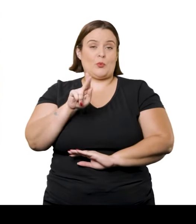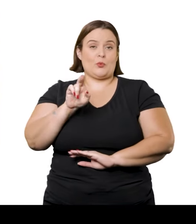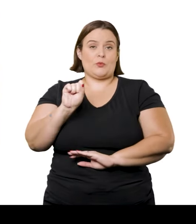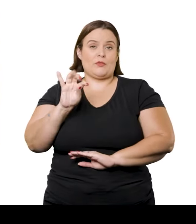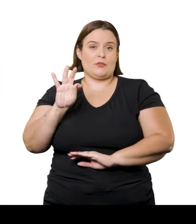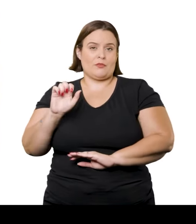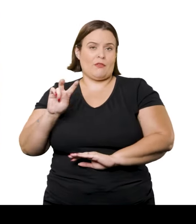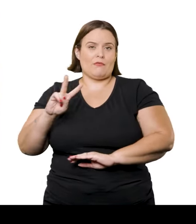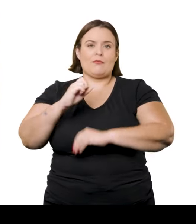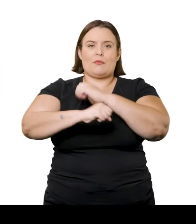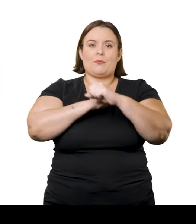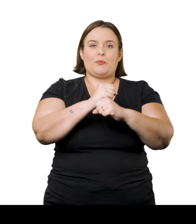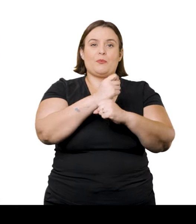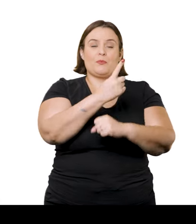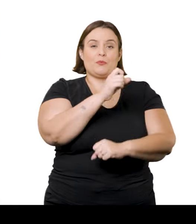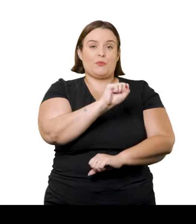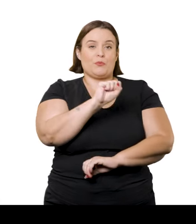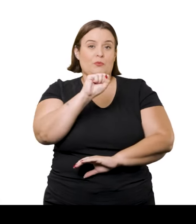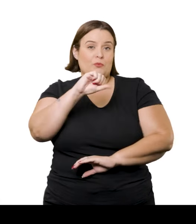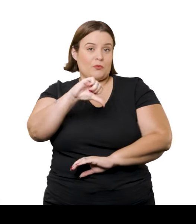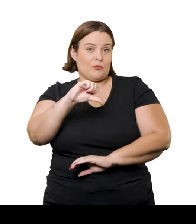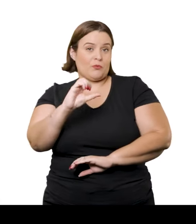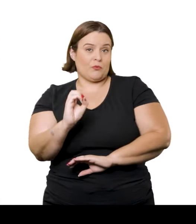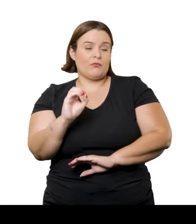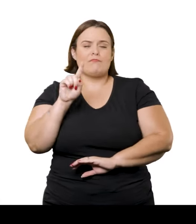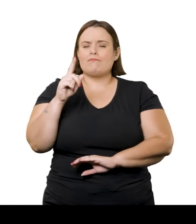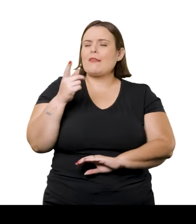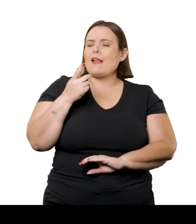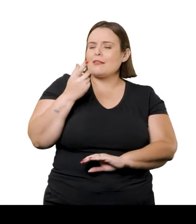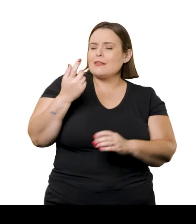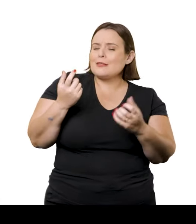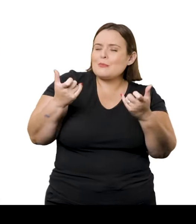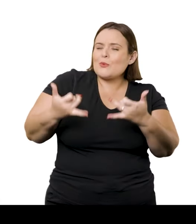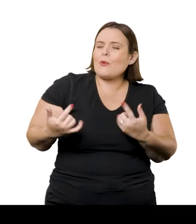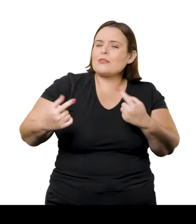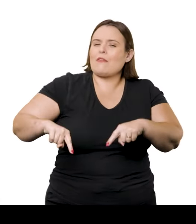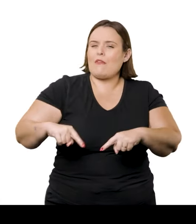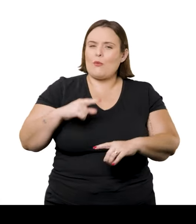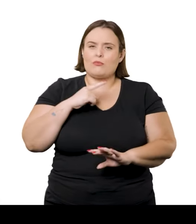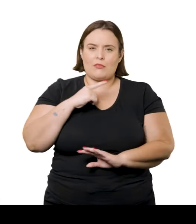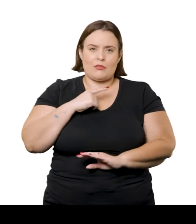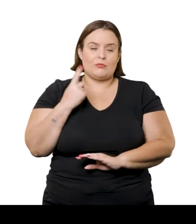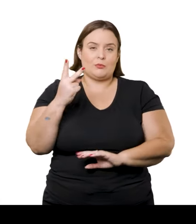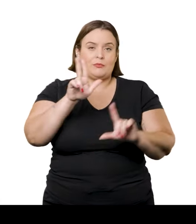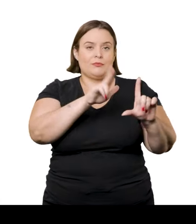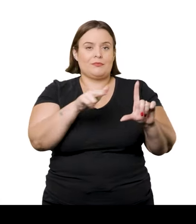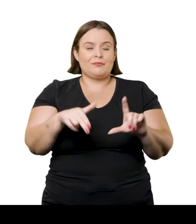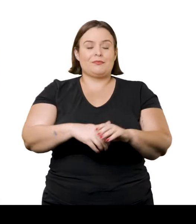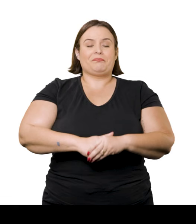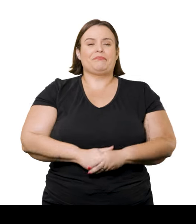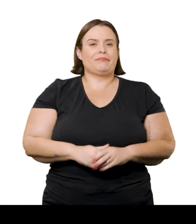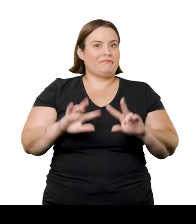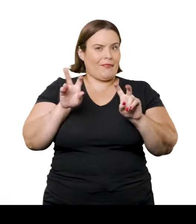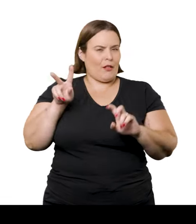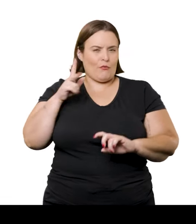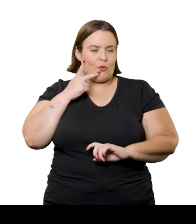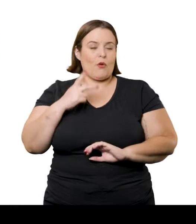Gustave Geoffroy, em 1890, Monet fala sobre esse desafio que vinha experimentando nessas duas pinturas.